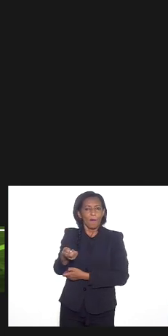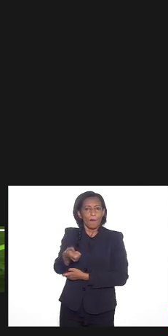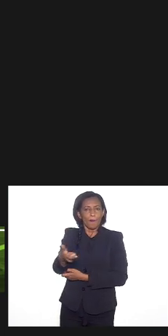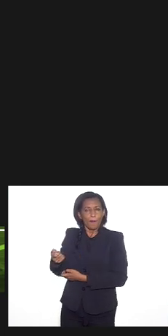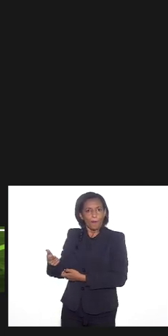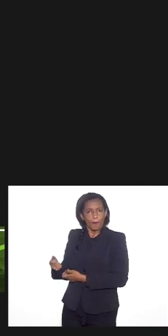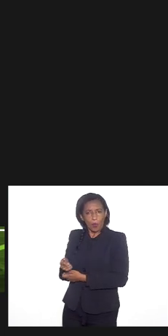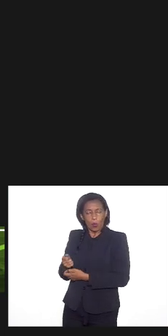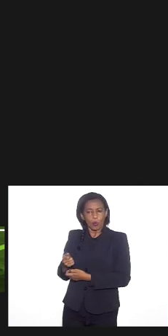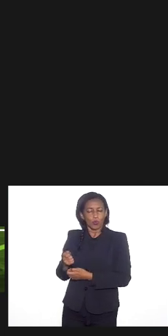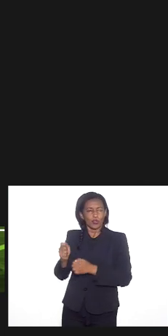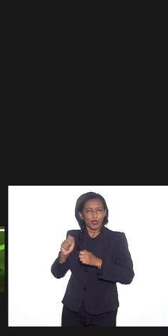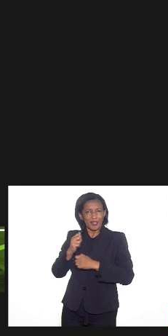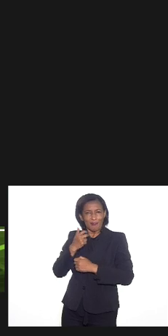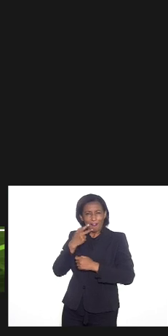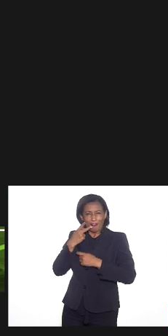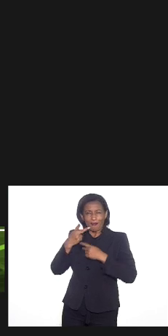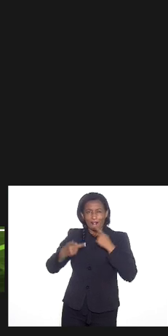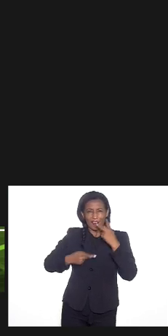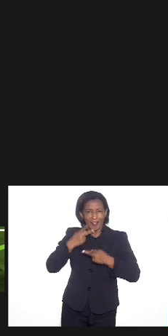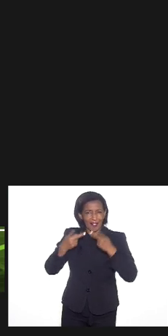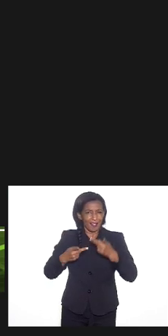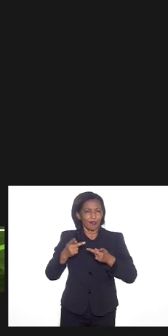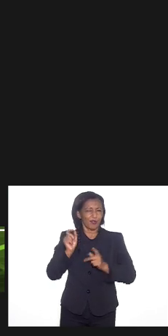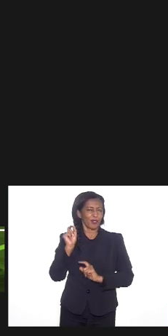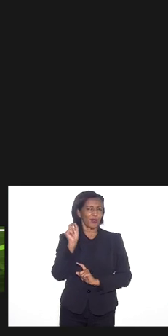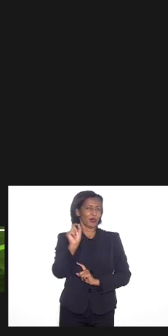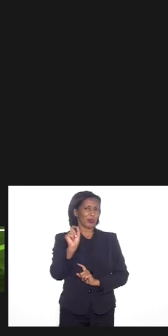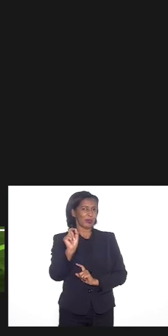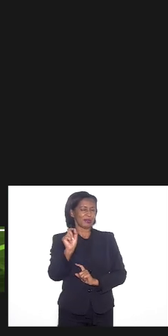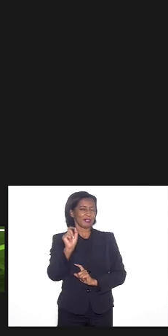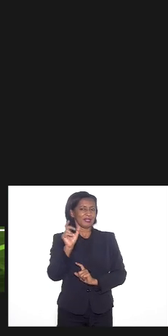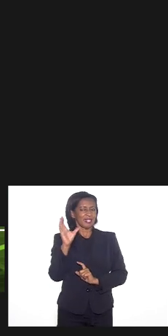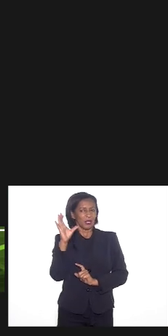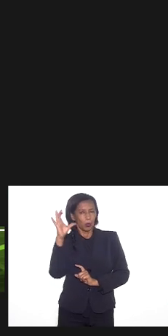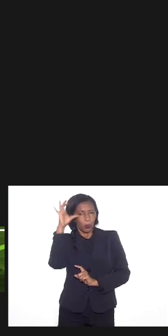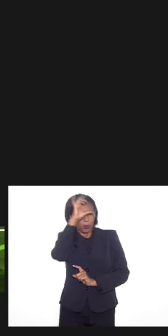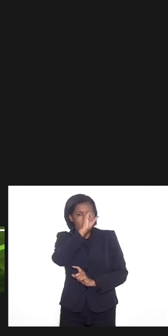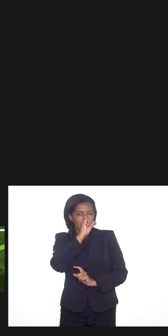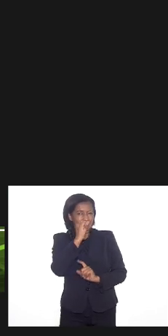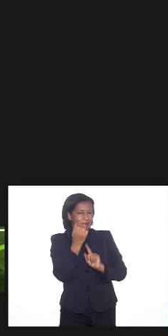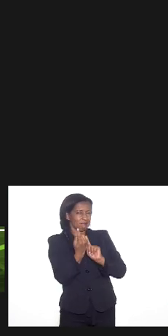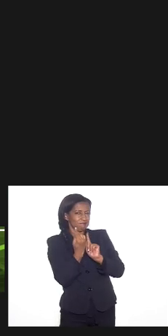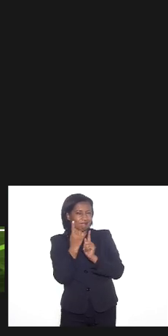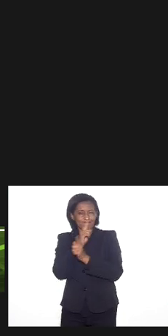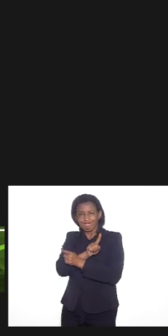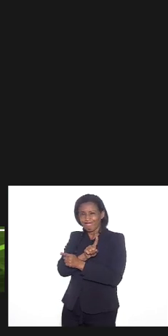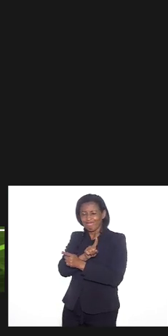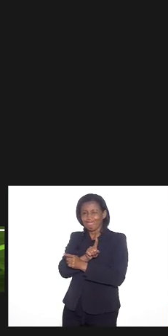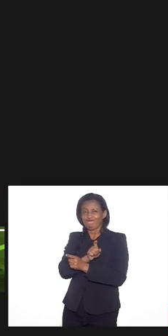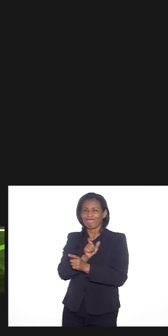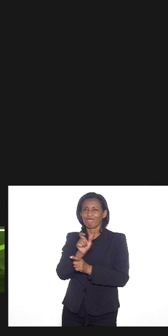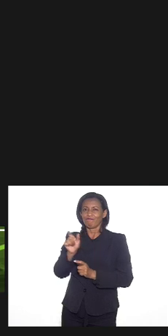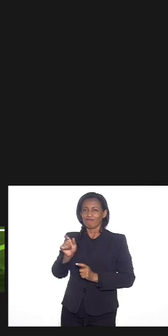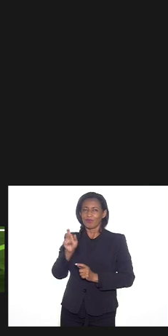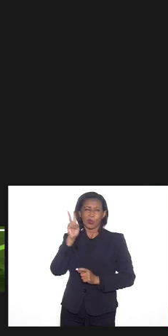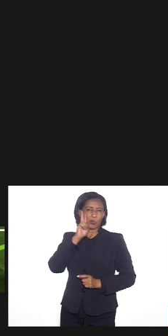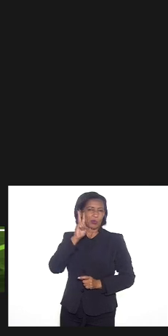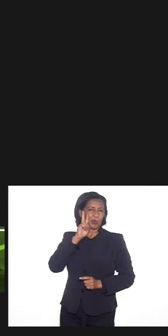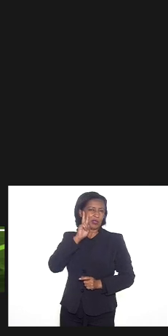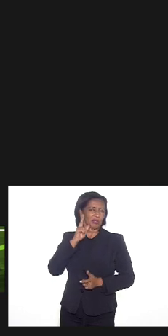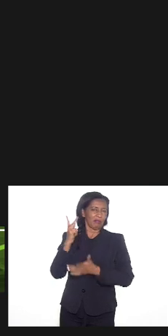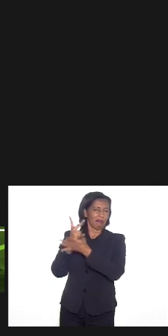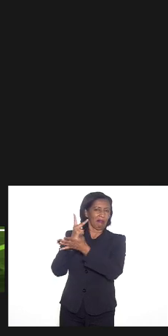nos que abriram que chegaram a falar era o que é uma concepção muito distorcida muito